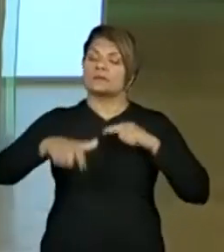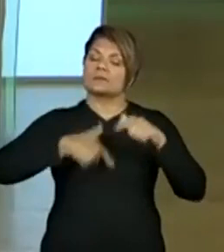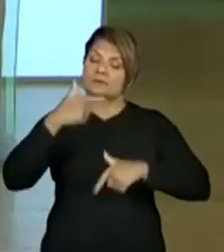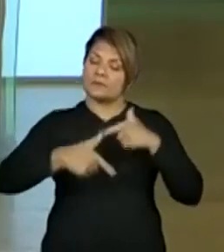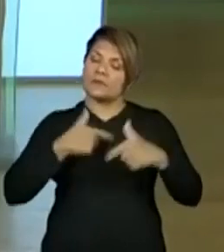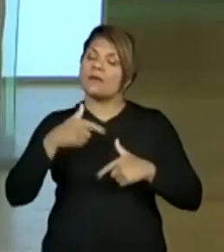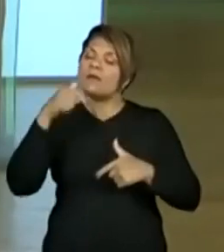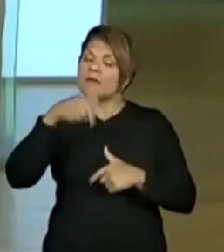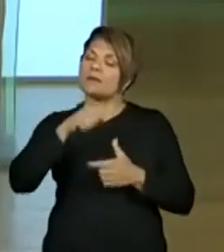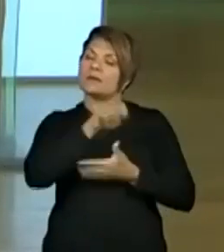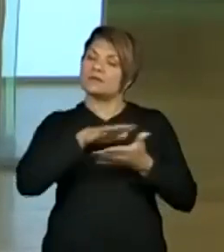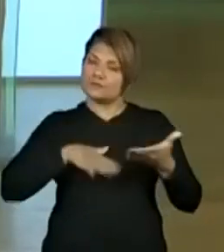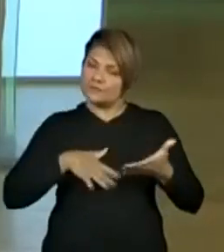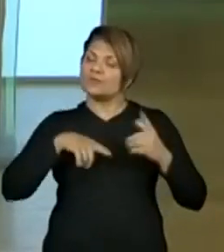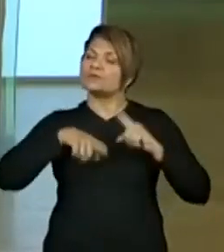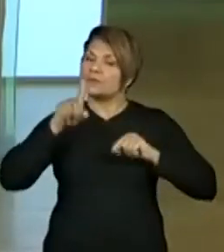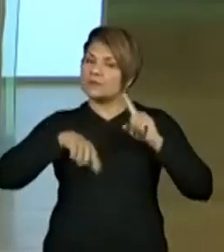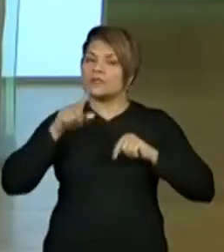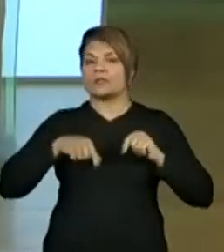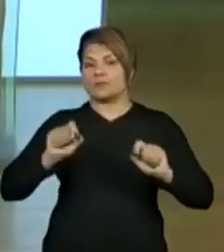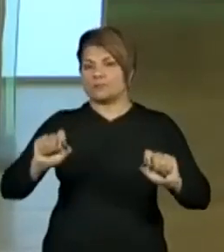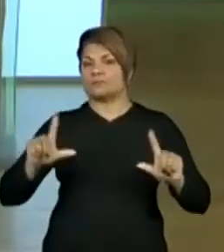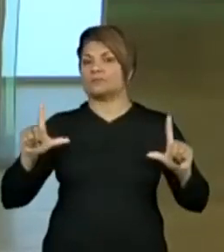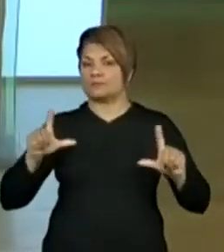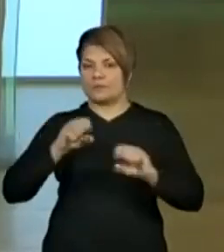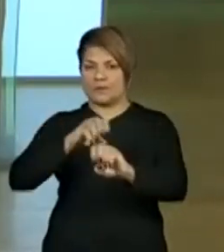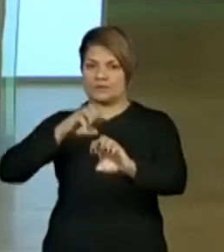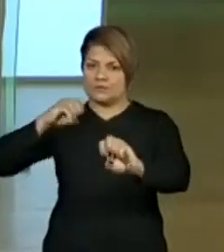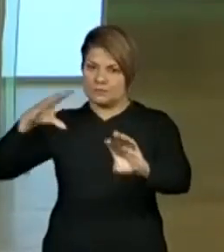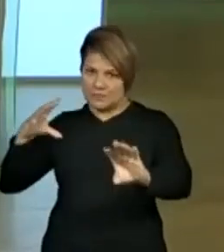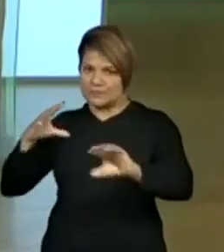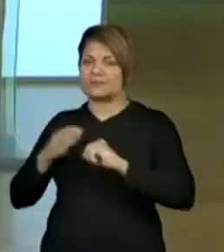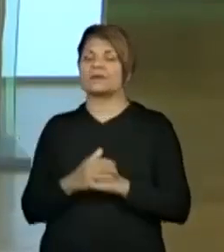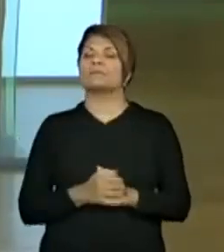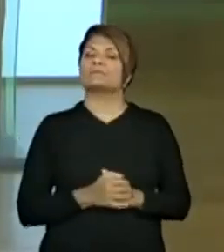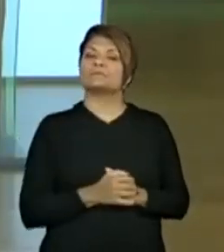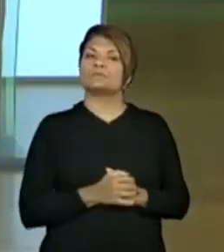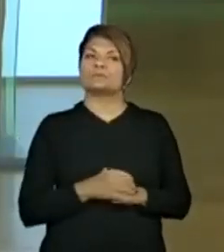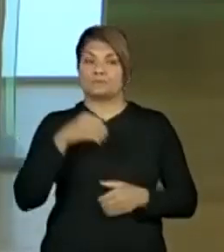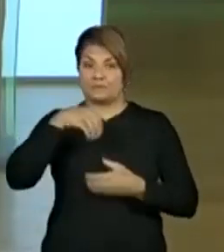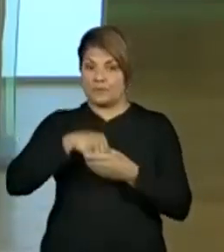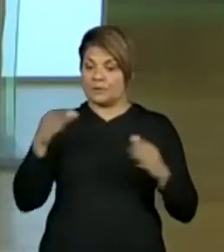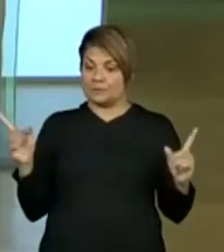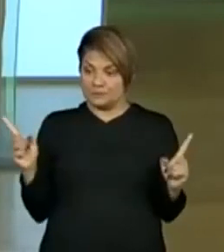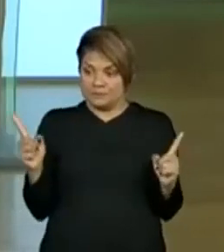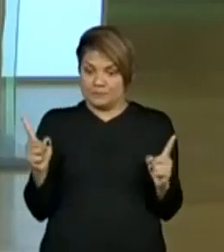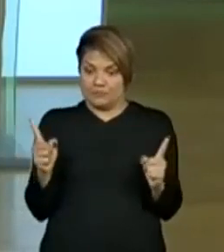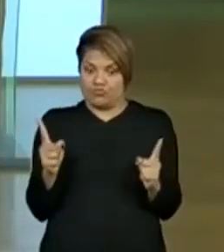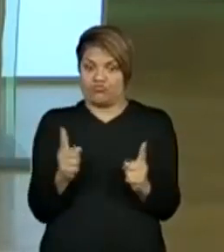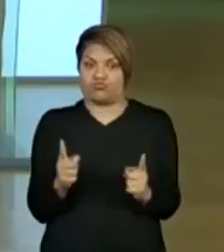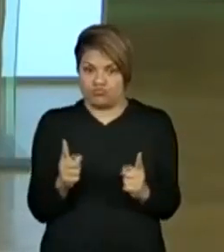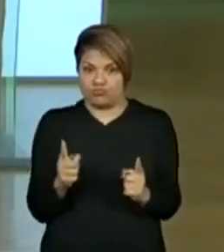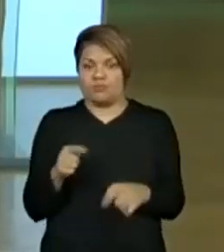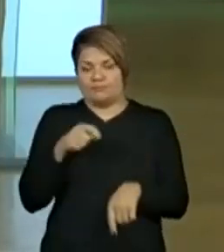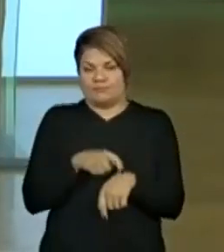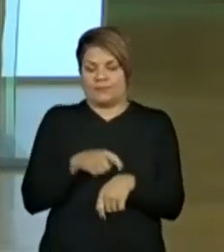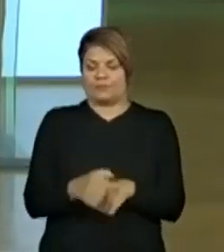do material dessa forma, sim, à distância e dentro do nosso tempo. Tudo bem?